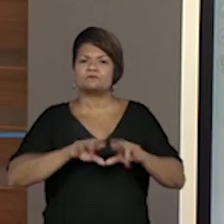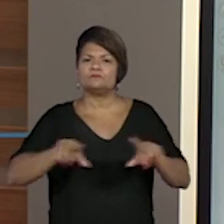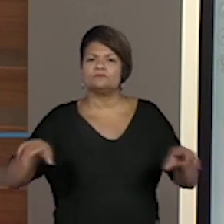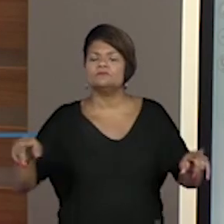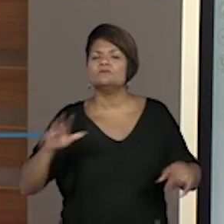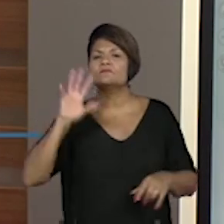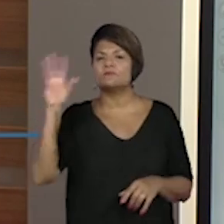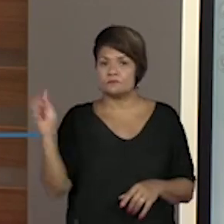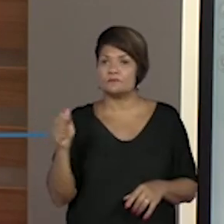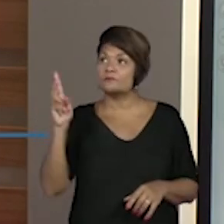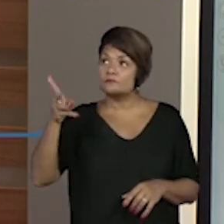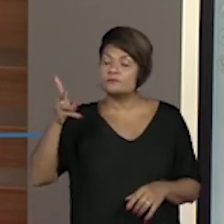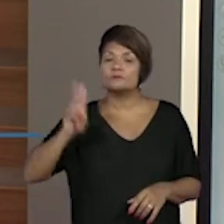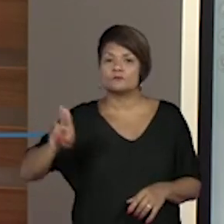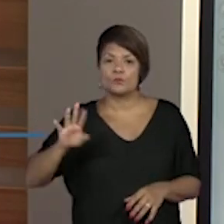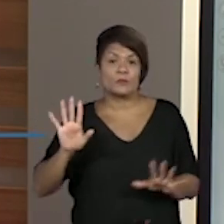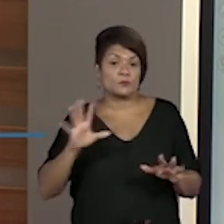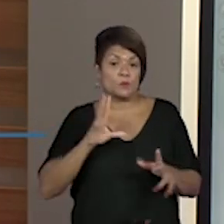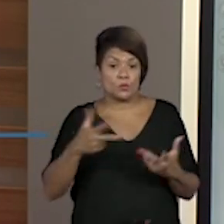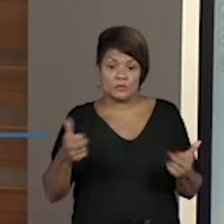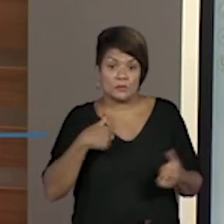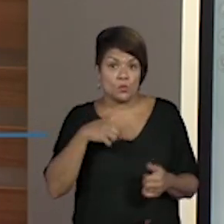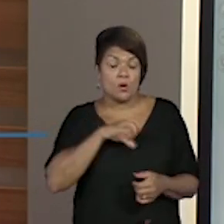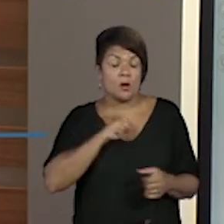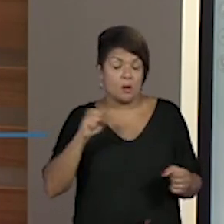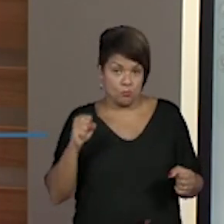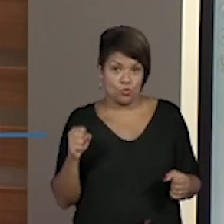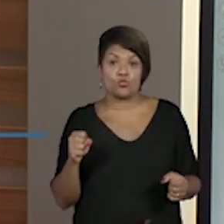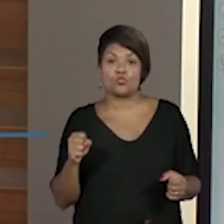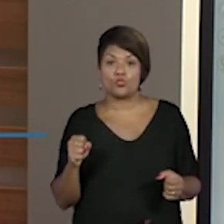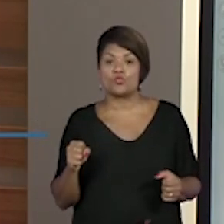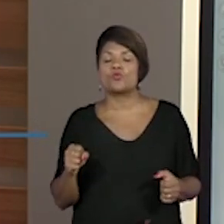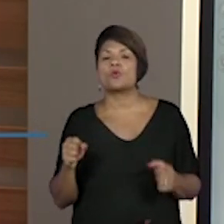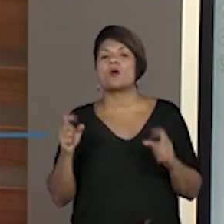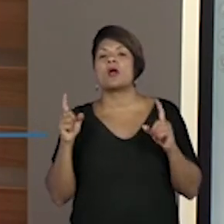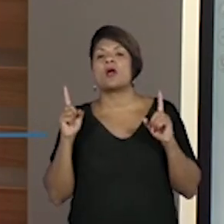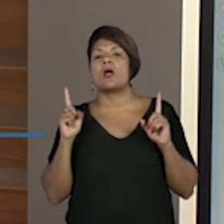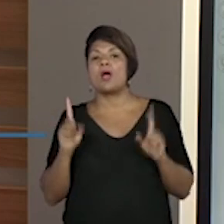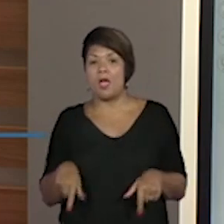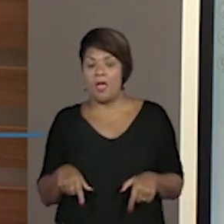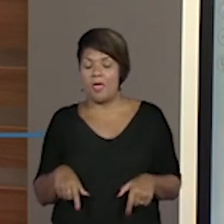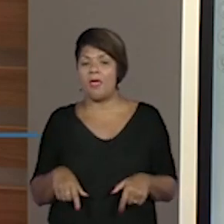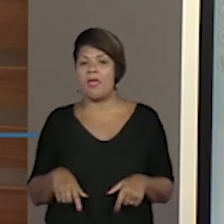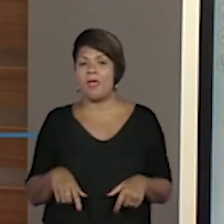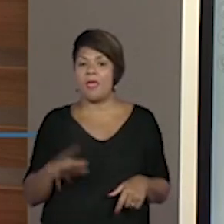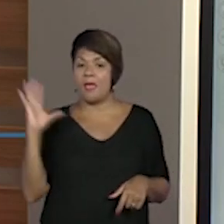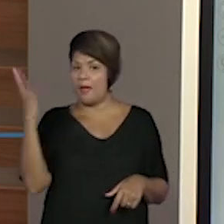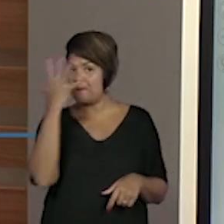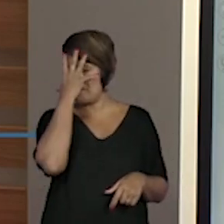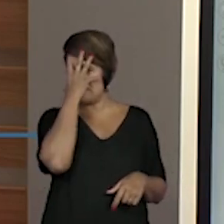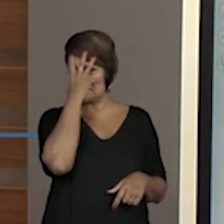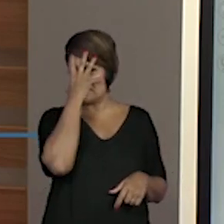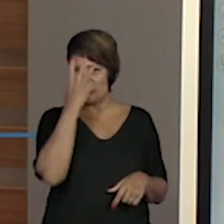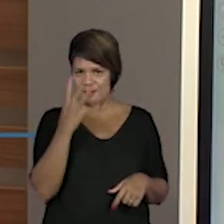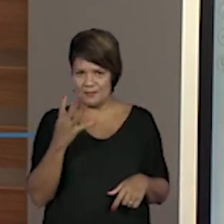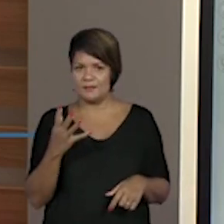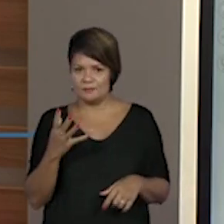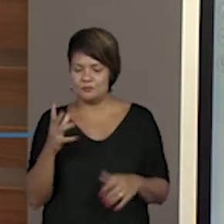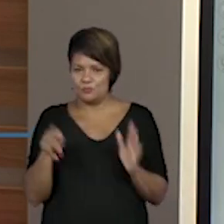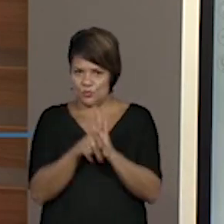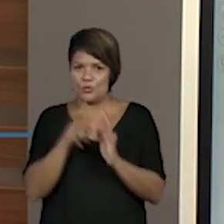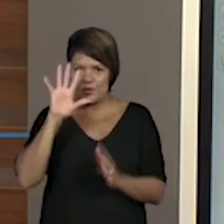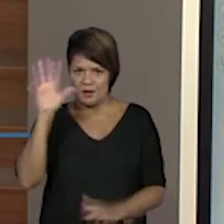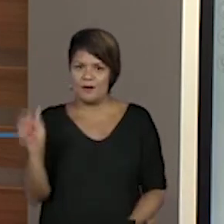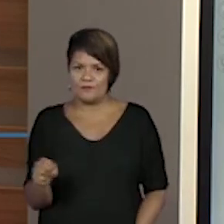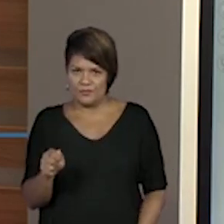sempre utilizaram. Mas uma coisa que eu amo e eu trabalho sempre com meus alunos na escola são as máscaras africanas. E todo